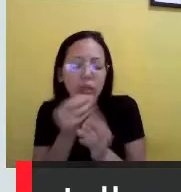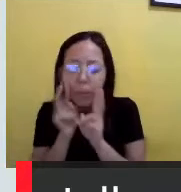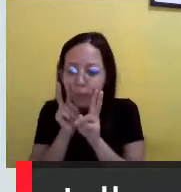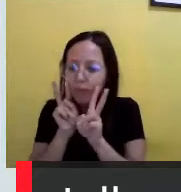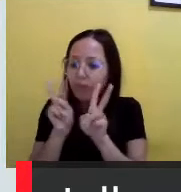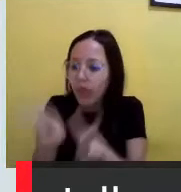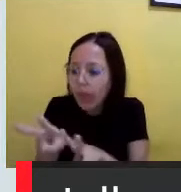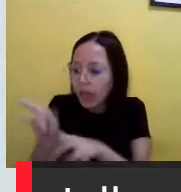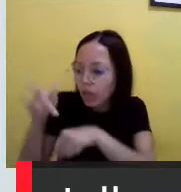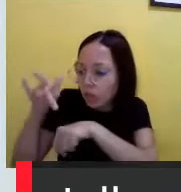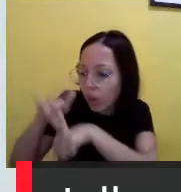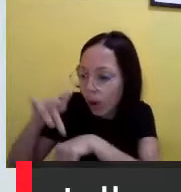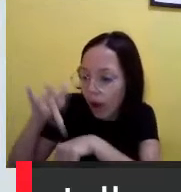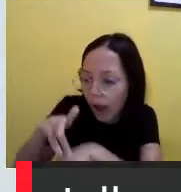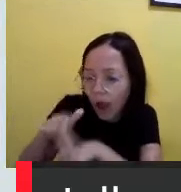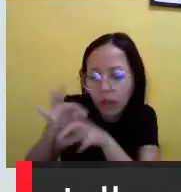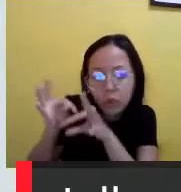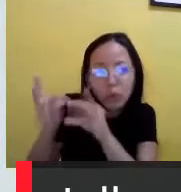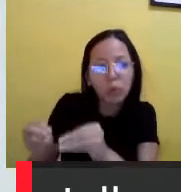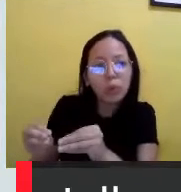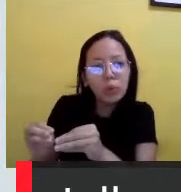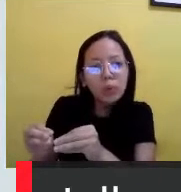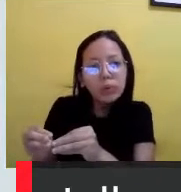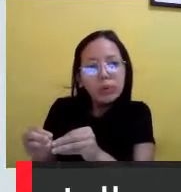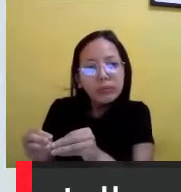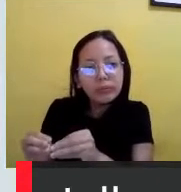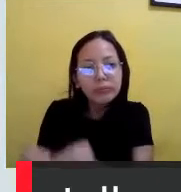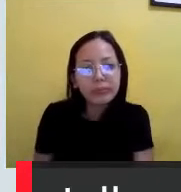exemplo, digamos assim. Não ver, mas...